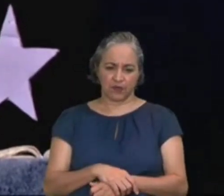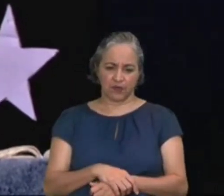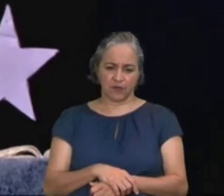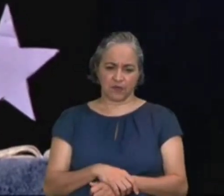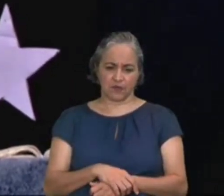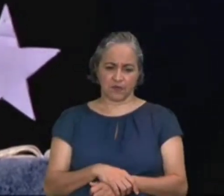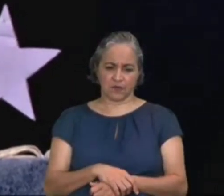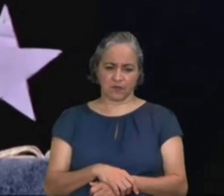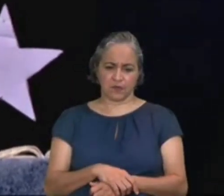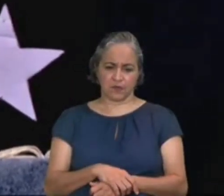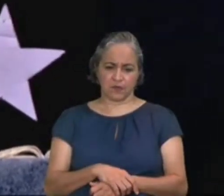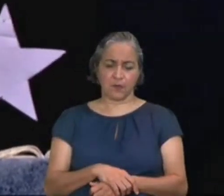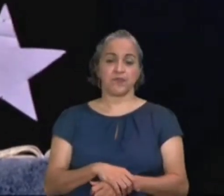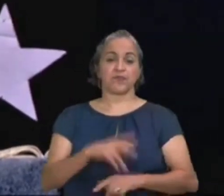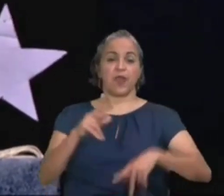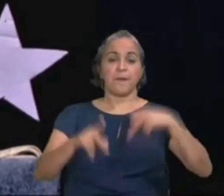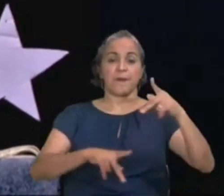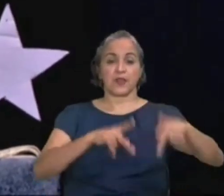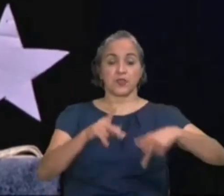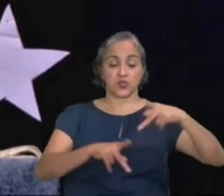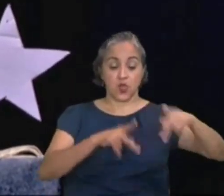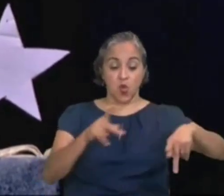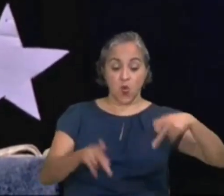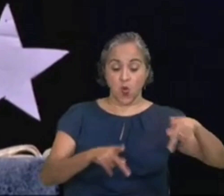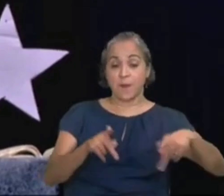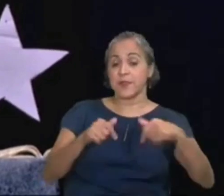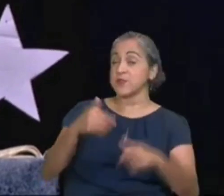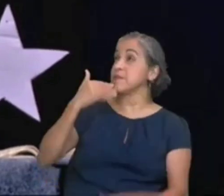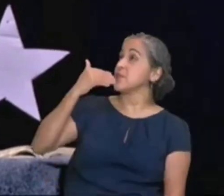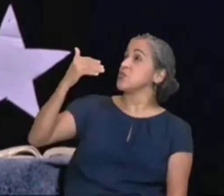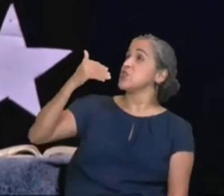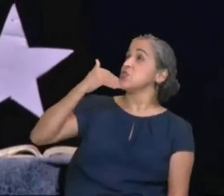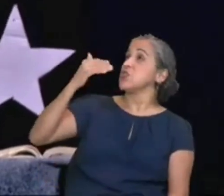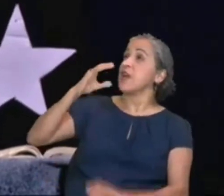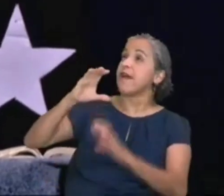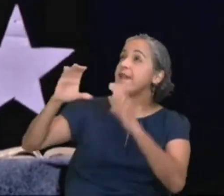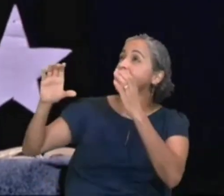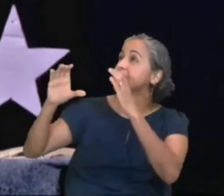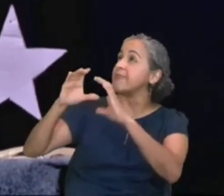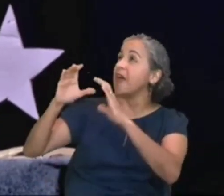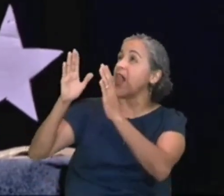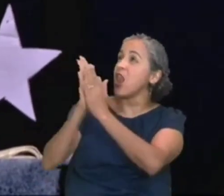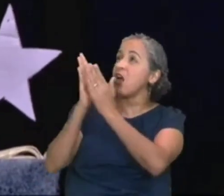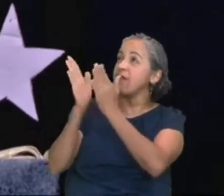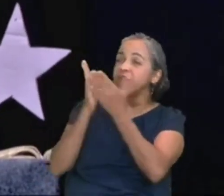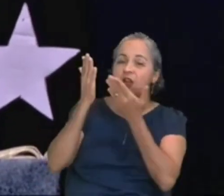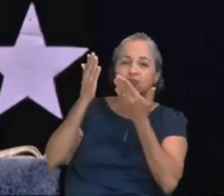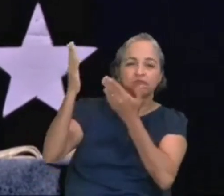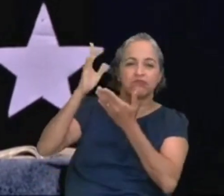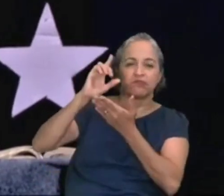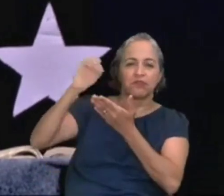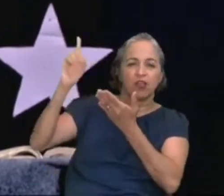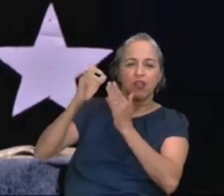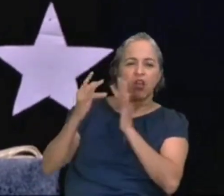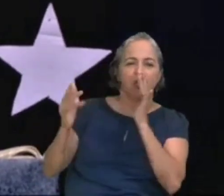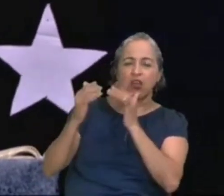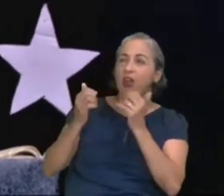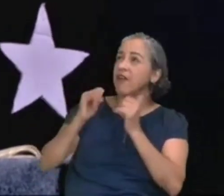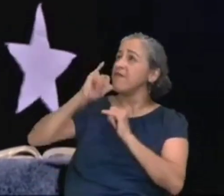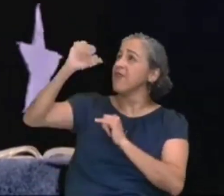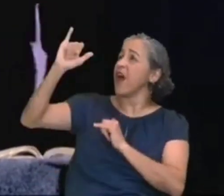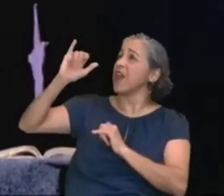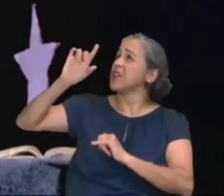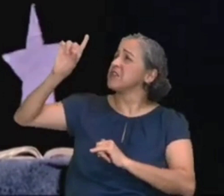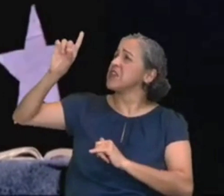aclamem a Deus, povos de toda a terra, cantem louvores ao seu glorioso nome, louvem-no gloriosamente, digam a Deus,